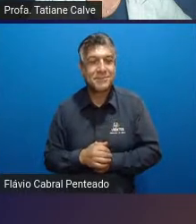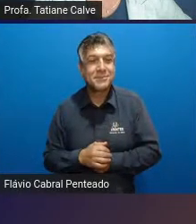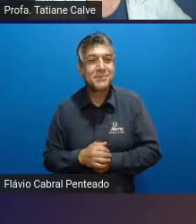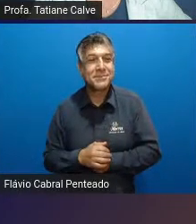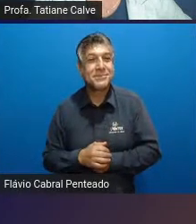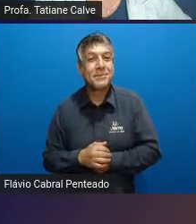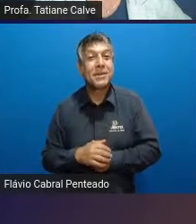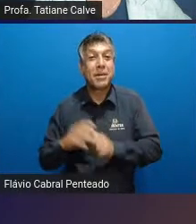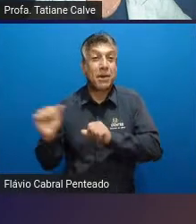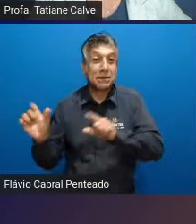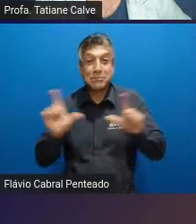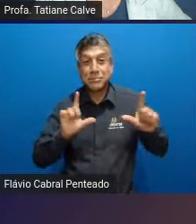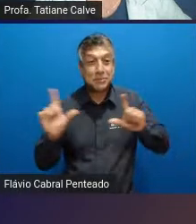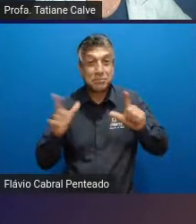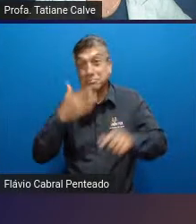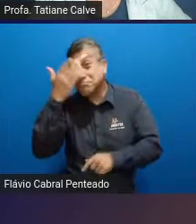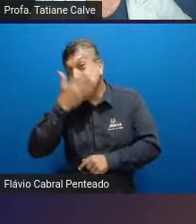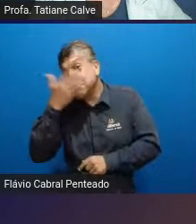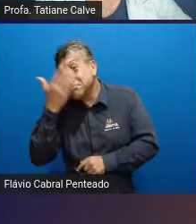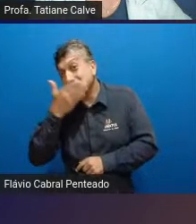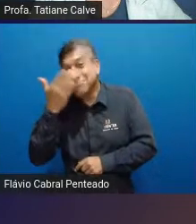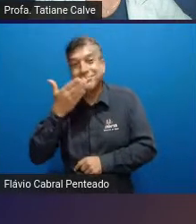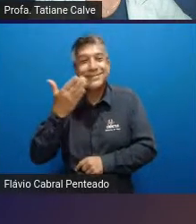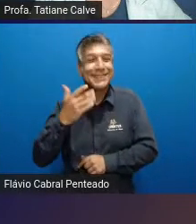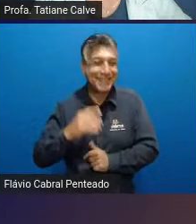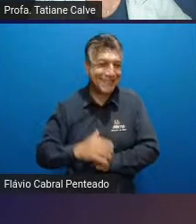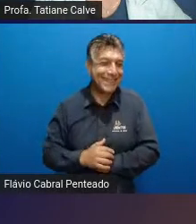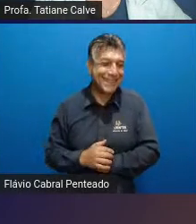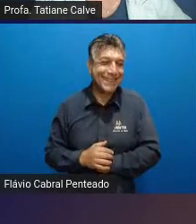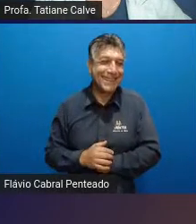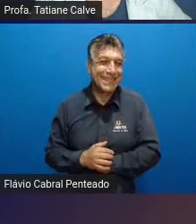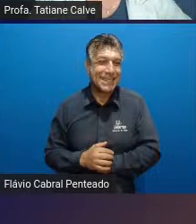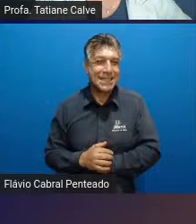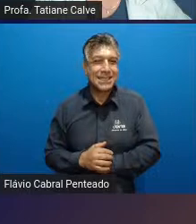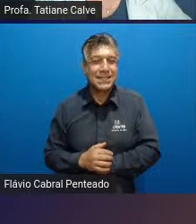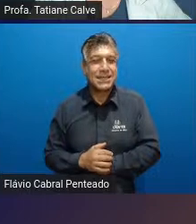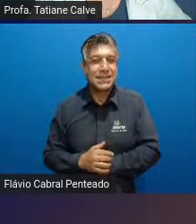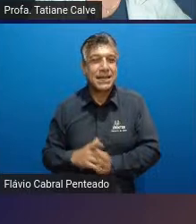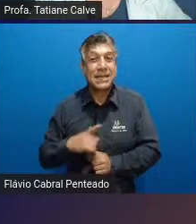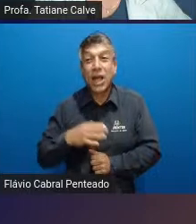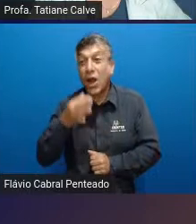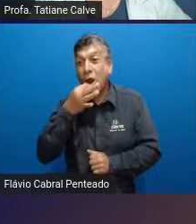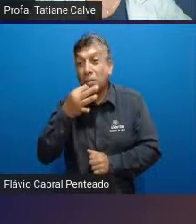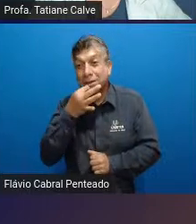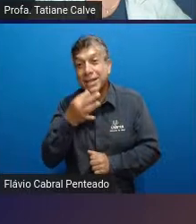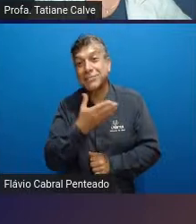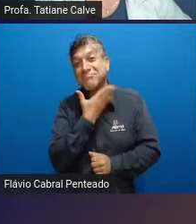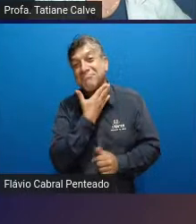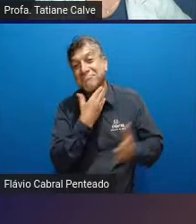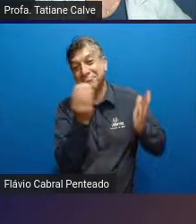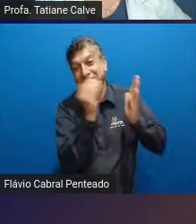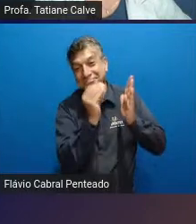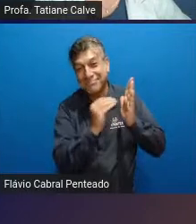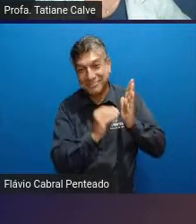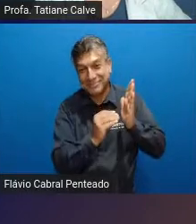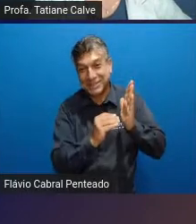compartilhamento eu não consigo visualizar tanto assim os nossos comentários ali do nosso chat